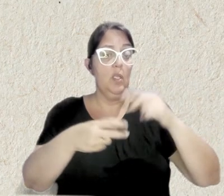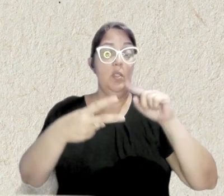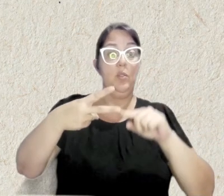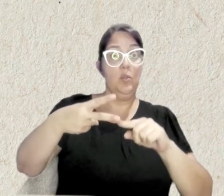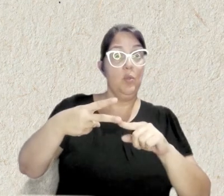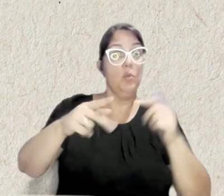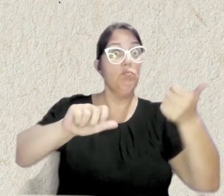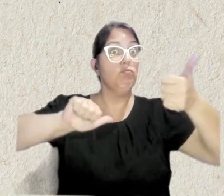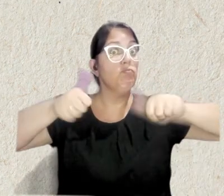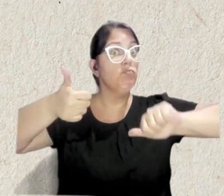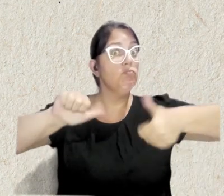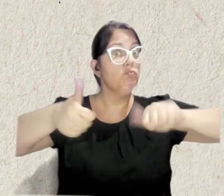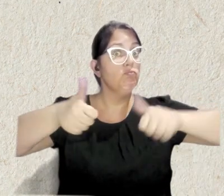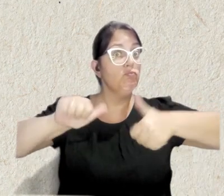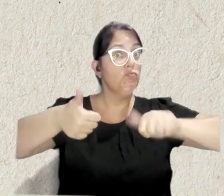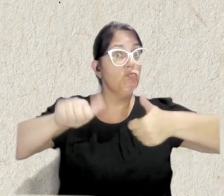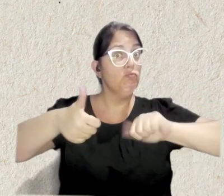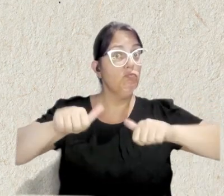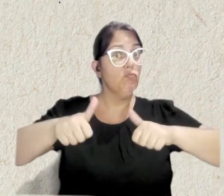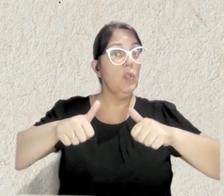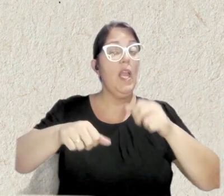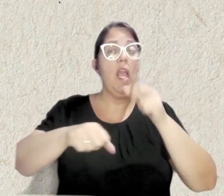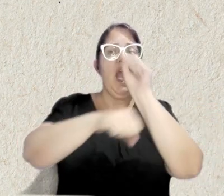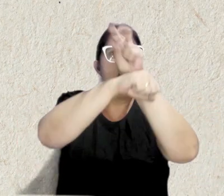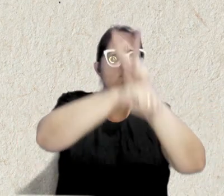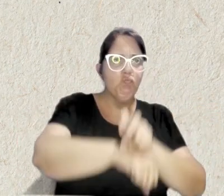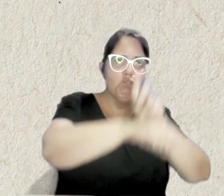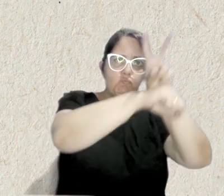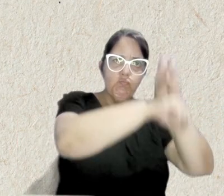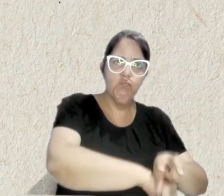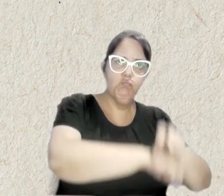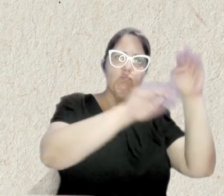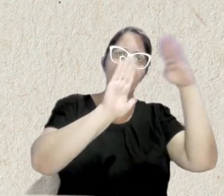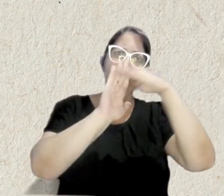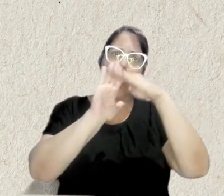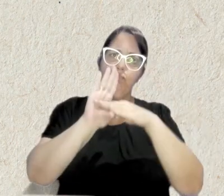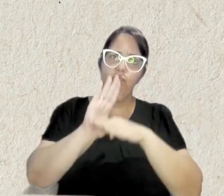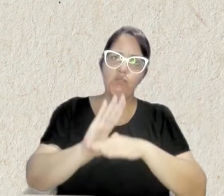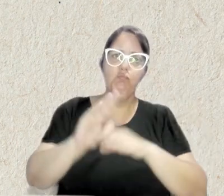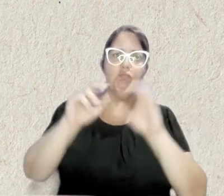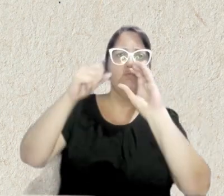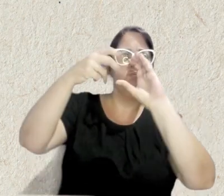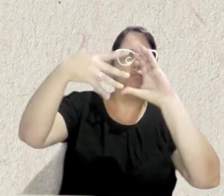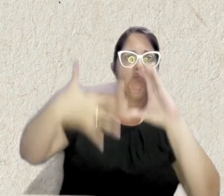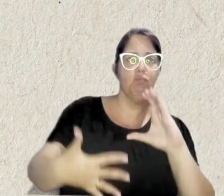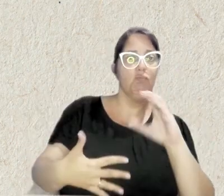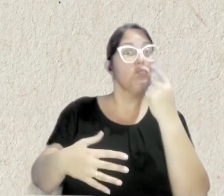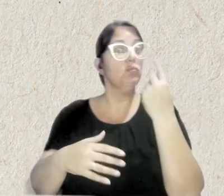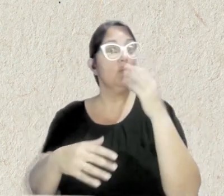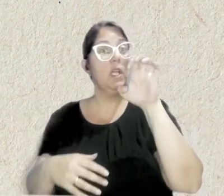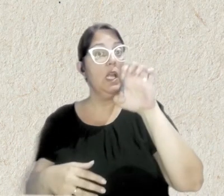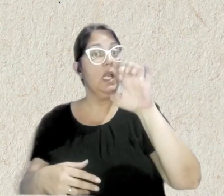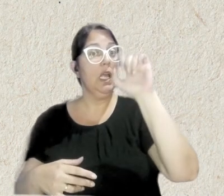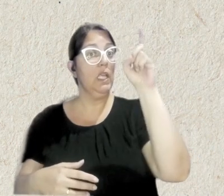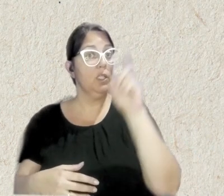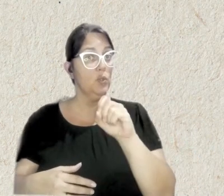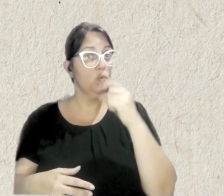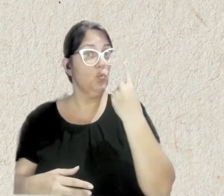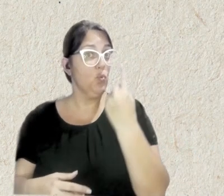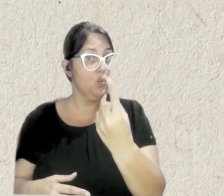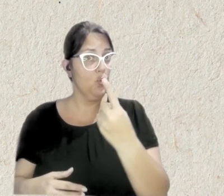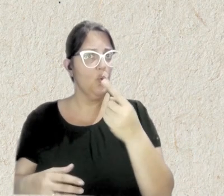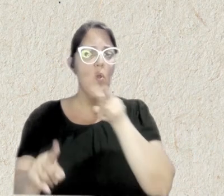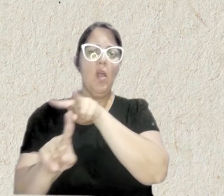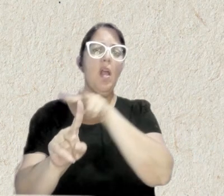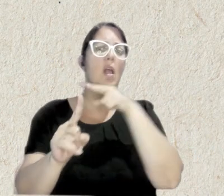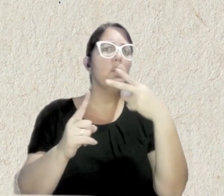cujo objetivo é a análise integrada dos resultados dos programas de caracterização do eixo 1. A perspectiva